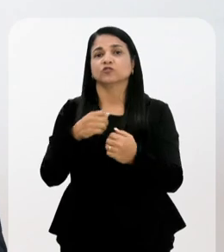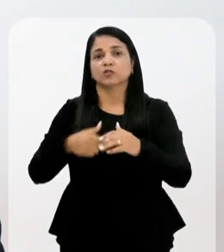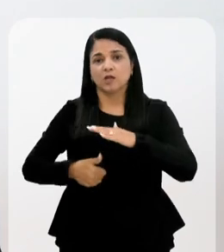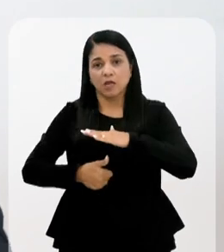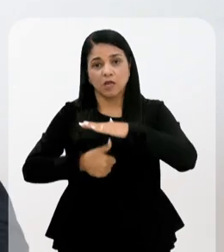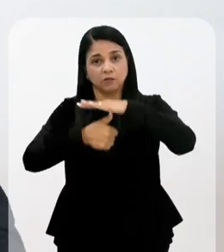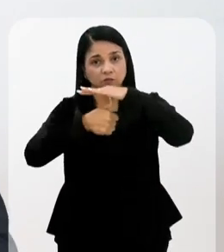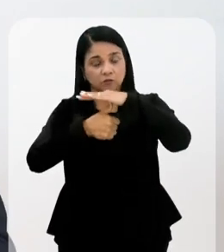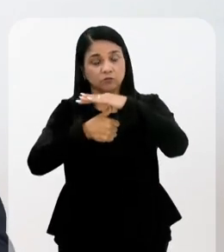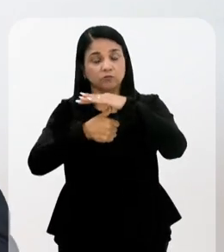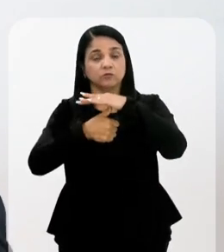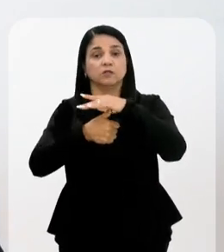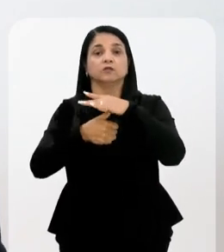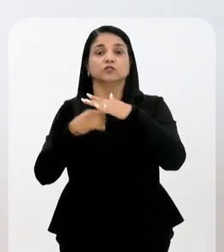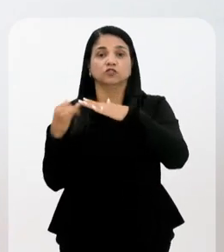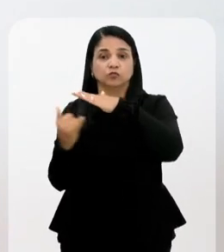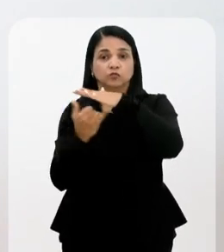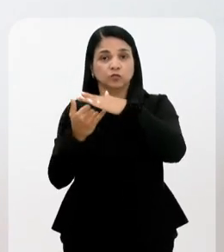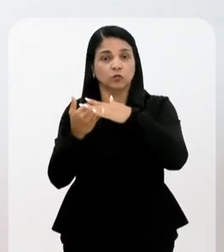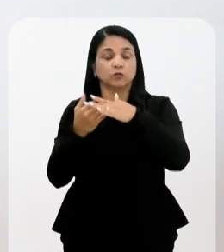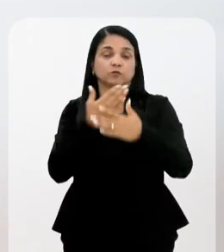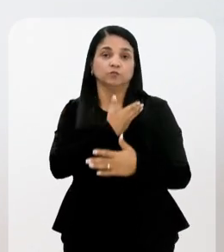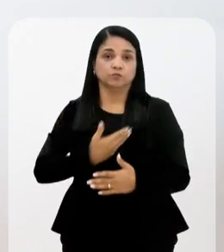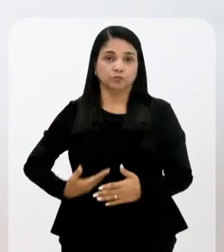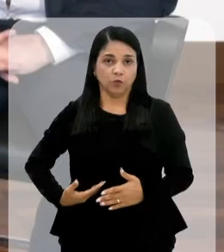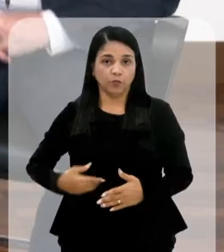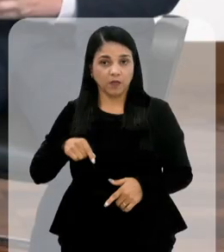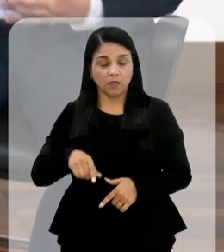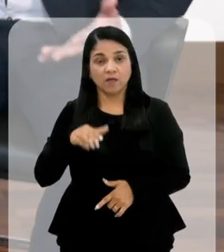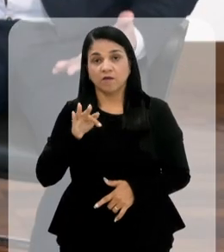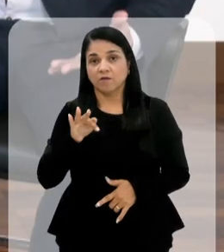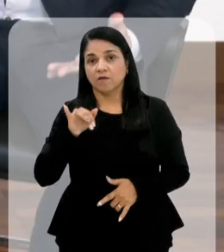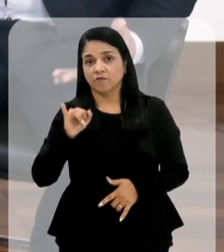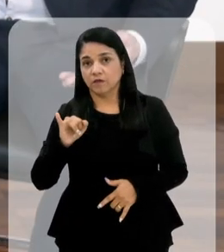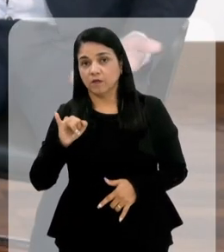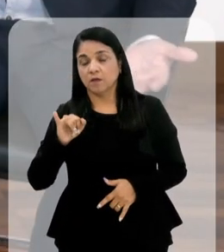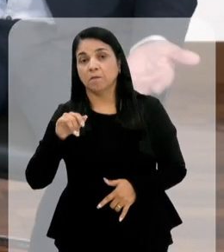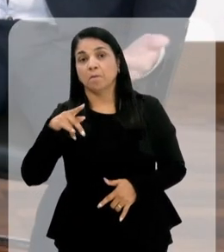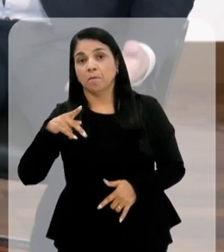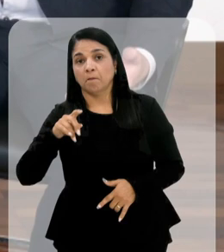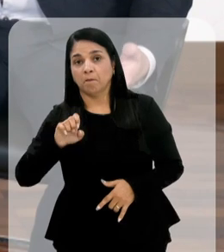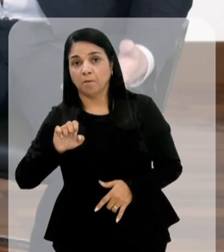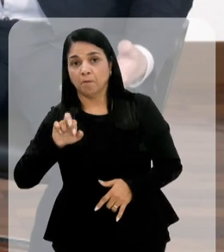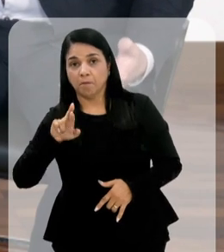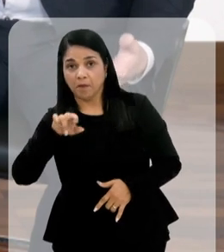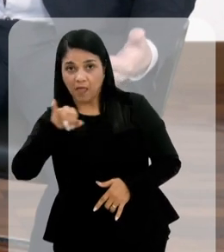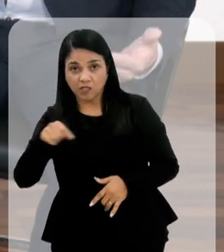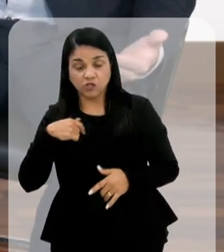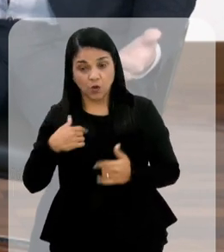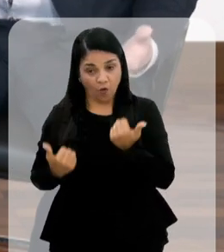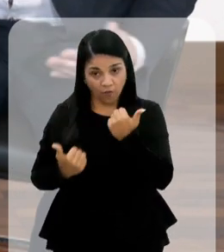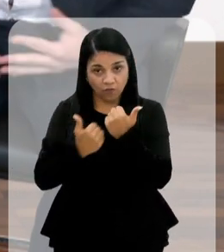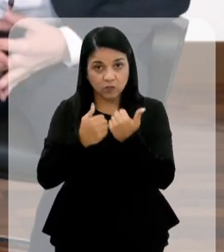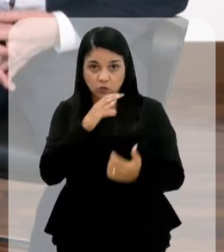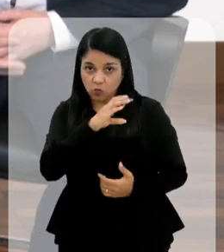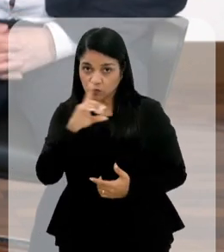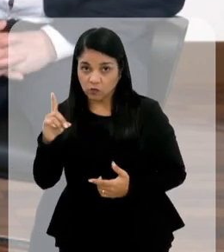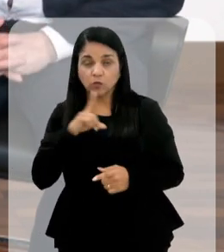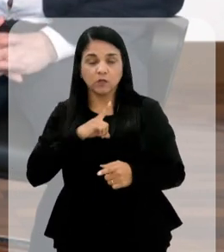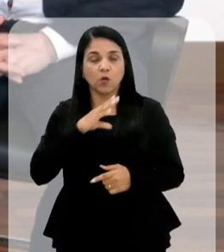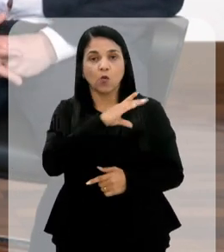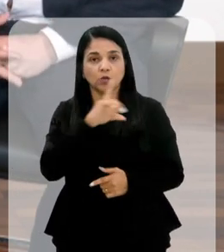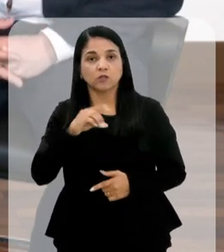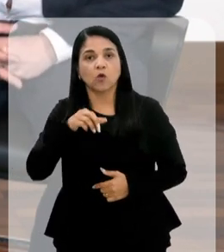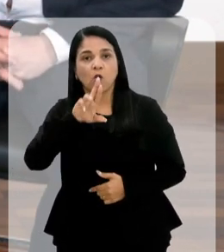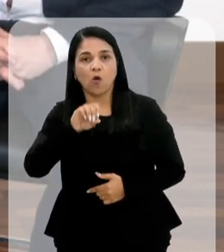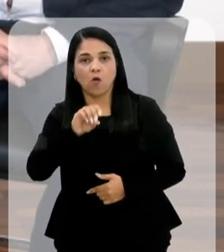Reitores das Instituições Públicas de Ensino aqui do Estado do Rio de Janeiro, que é o Friperge. Eu sou vice-coordenador desse fórum, a gente tem o nosso coordenador, que é o